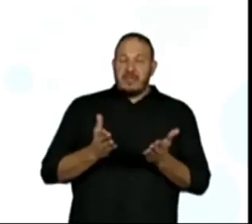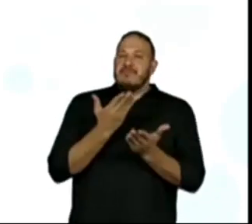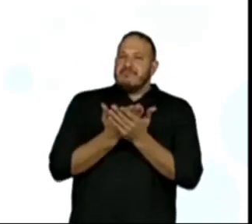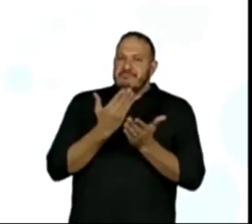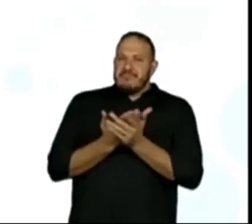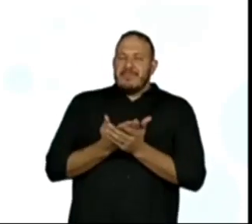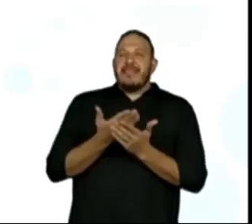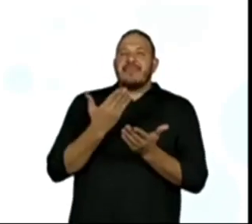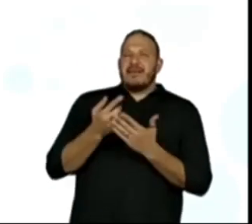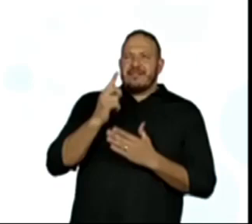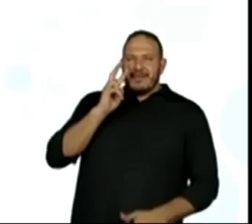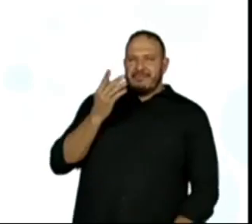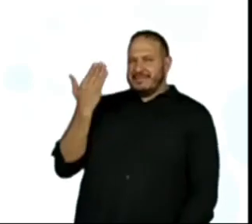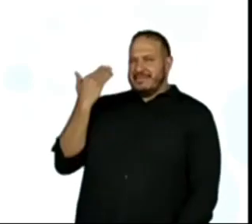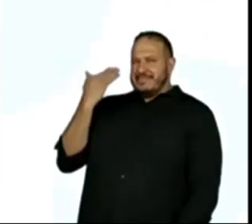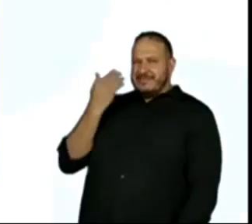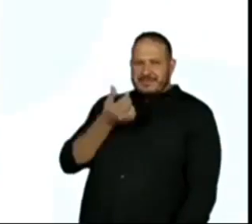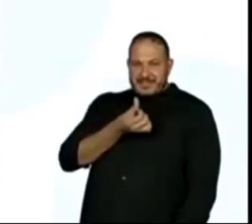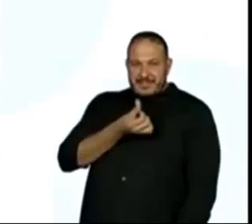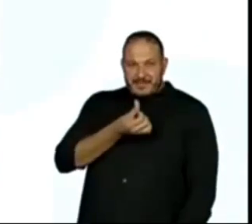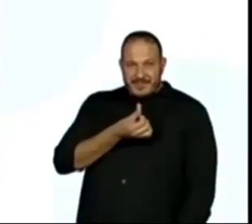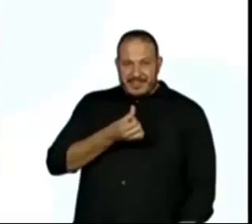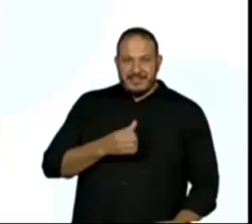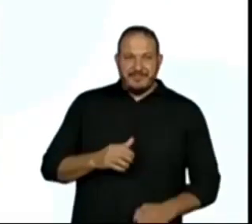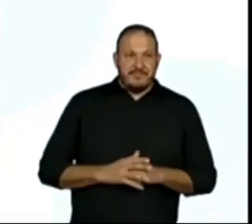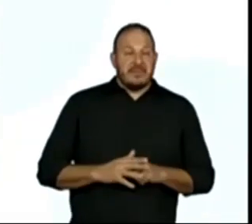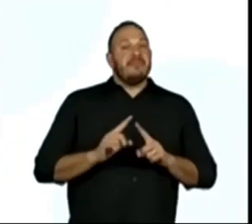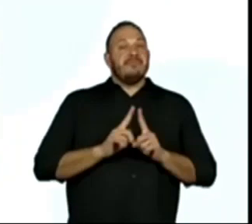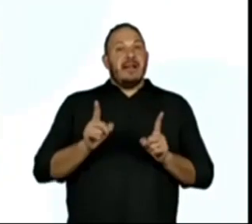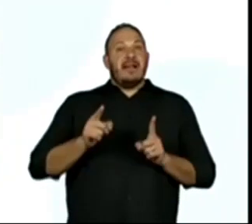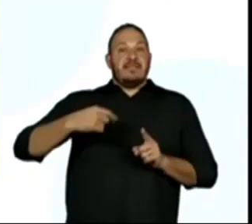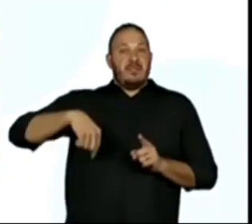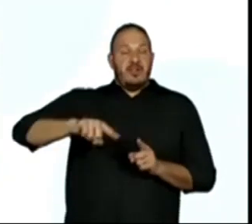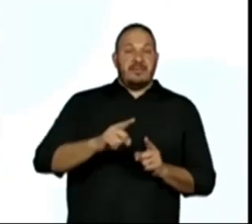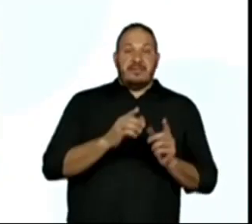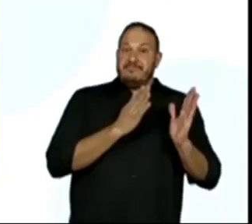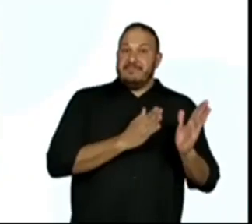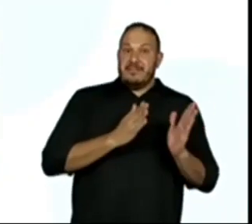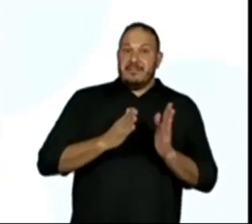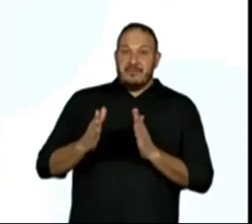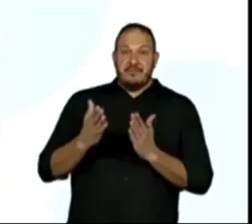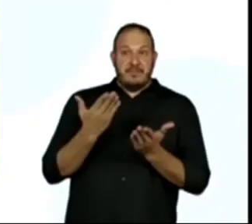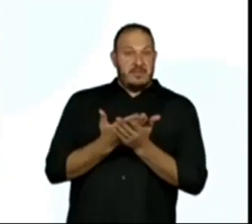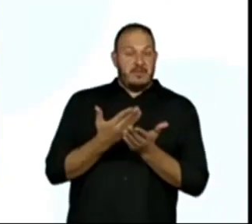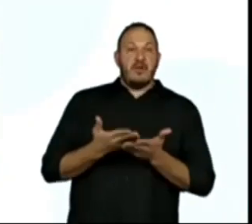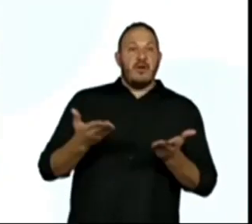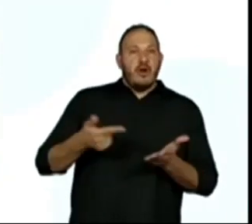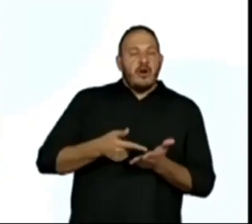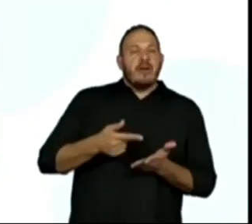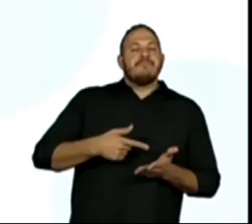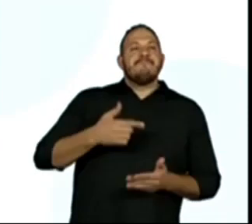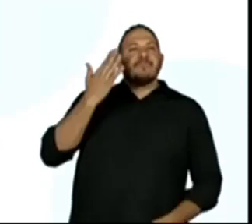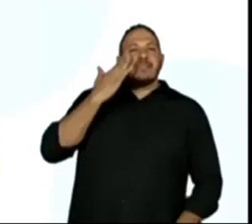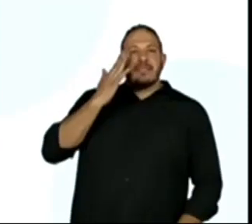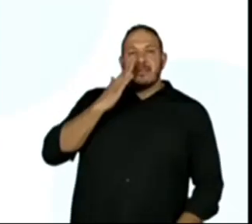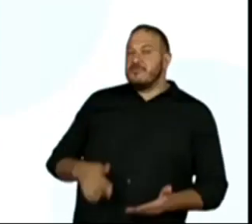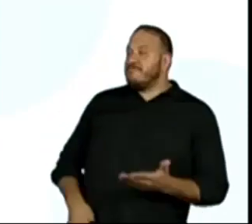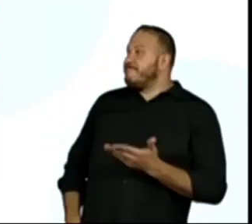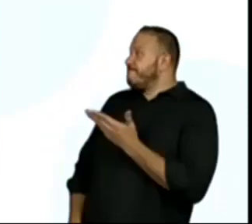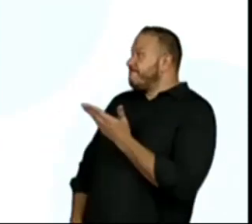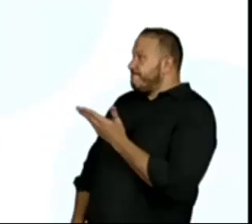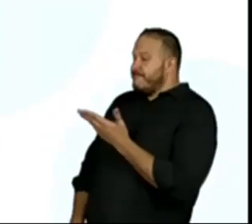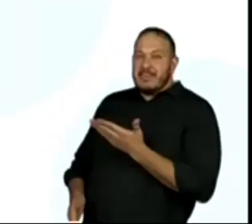de sexta-feira. Sobre a nossa sequência didática, compreende esta aula,